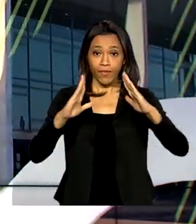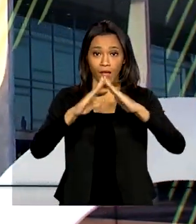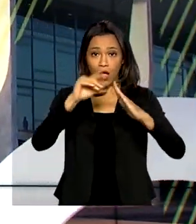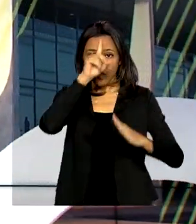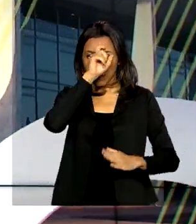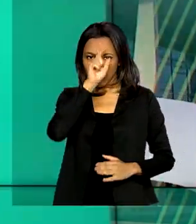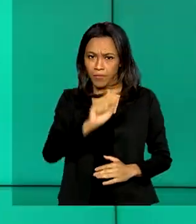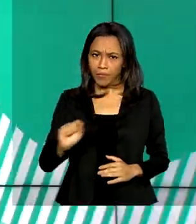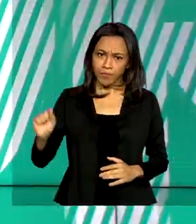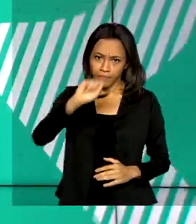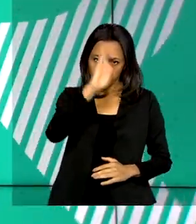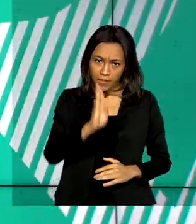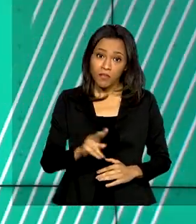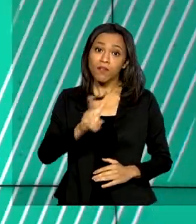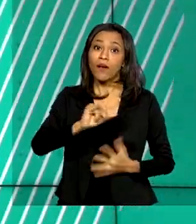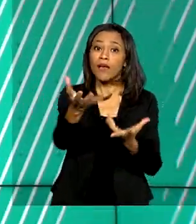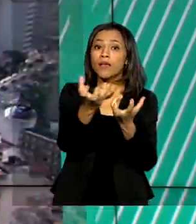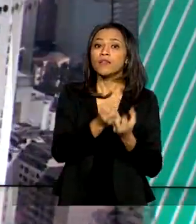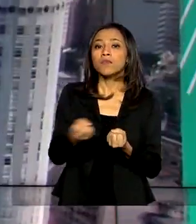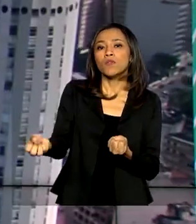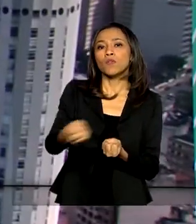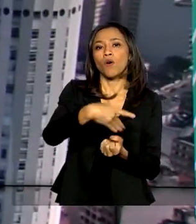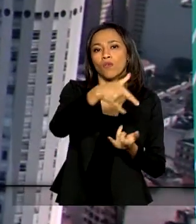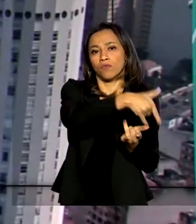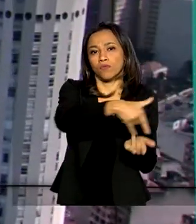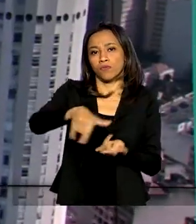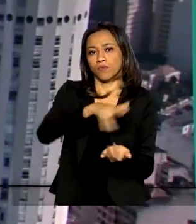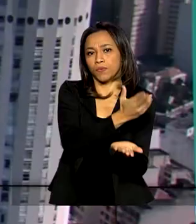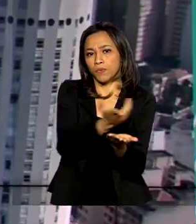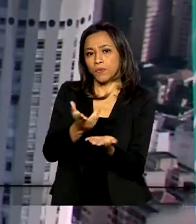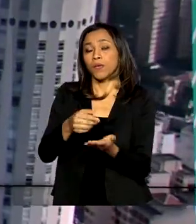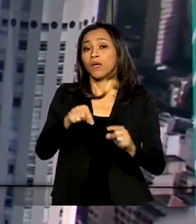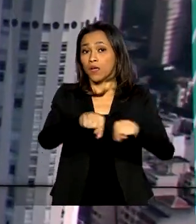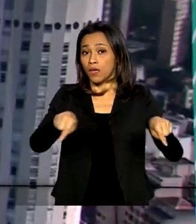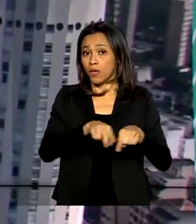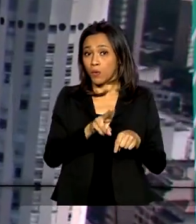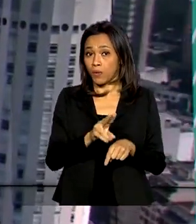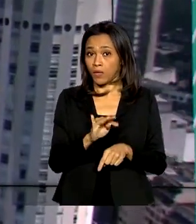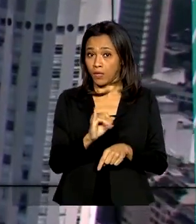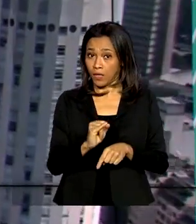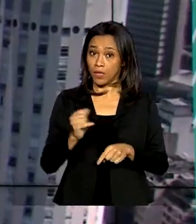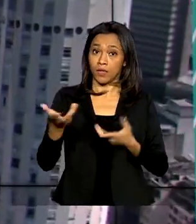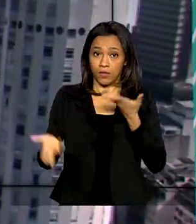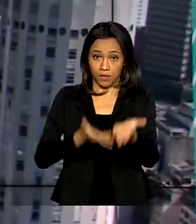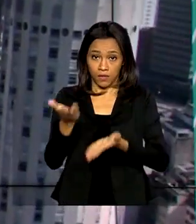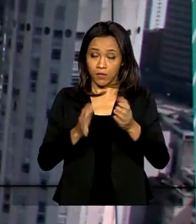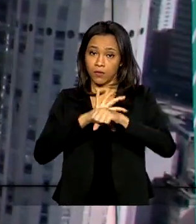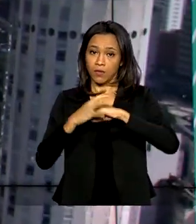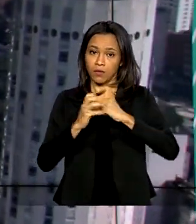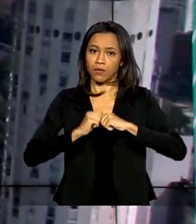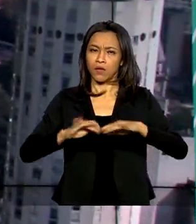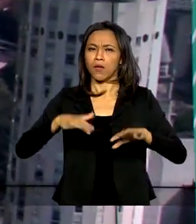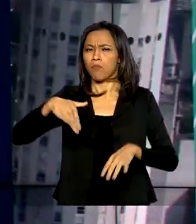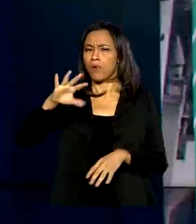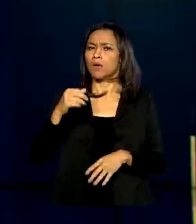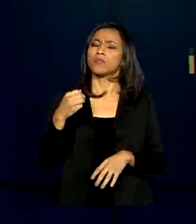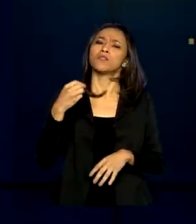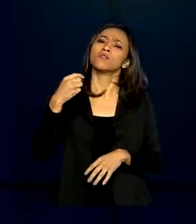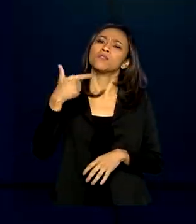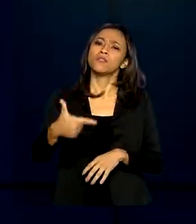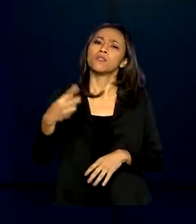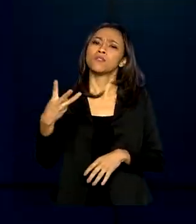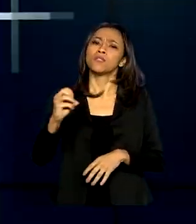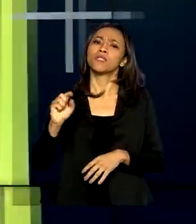hospitais do país vão receber novos leitos de UTI para o tratamento do coronavírus. Mais de 230 mil pessoas estão